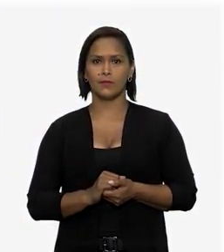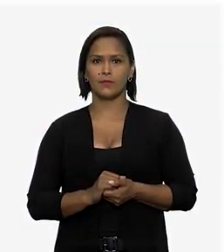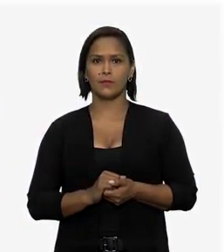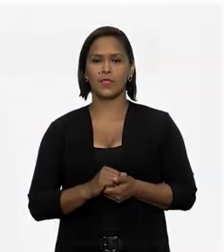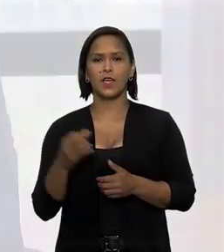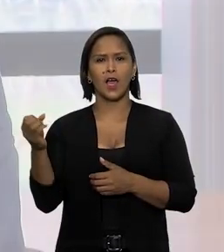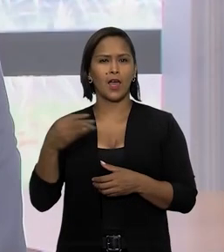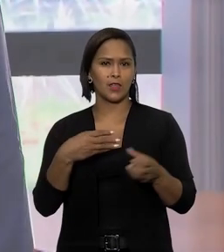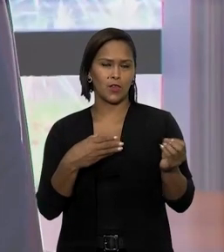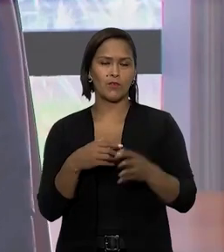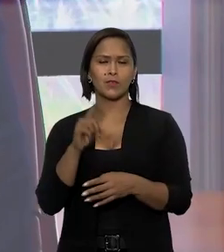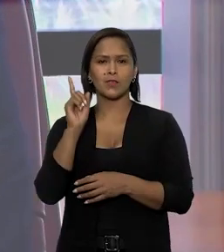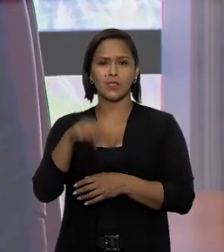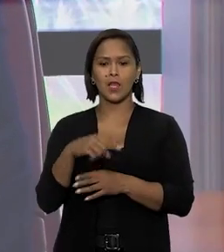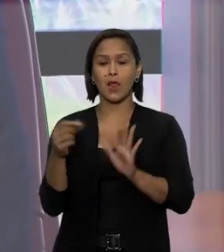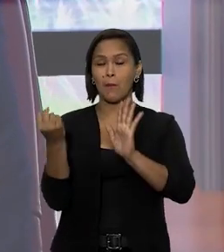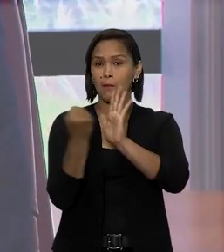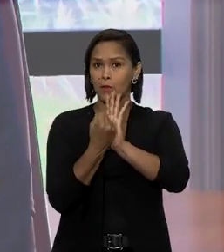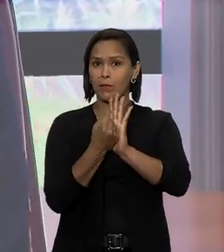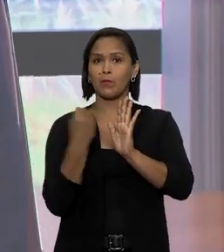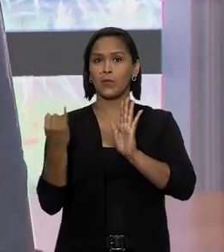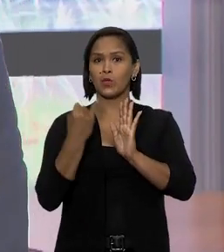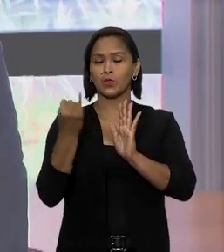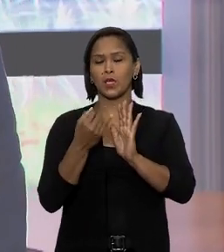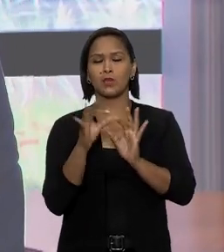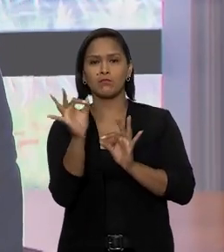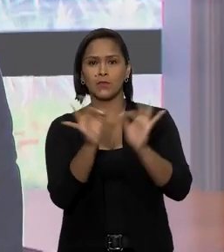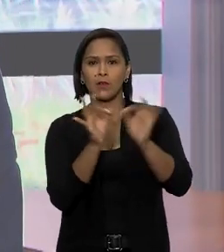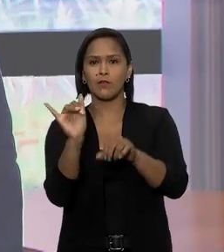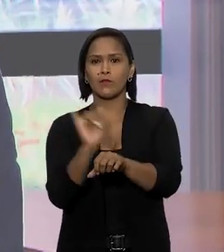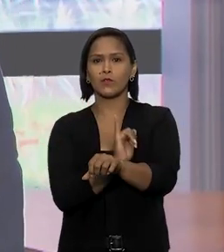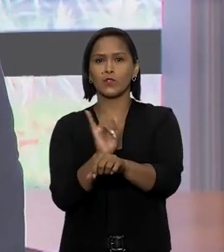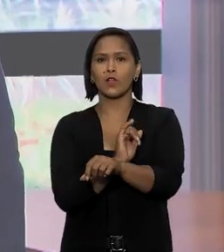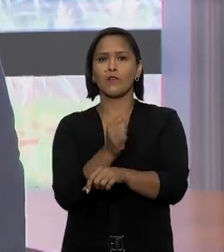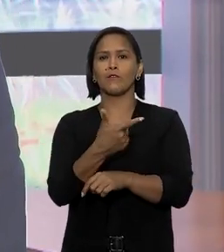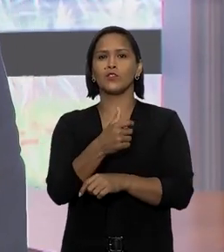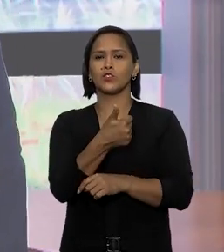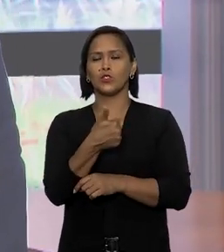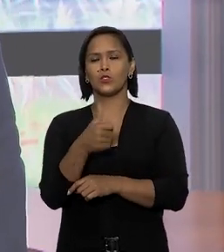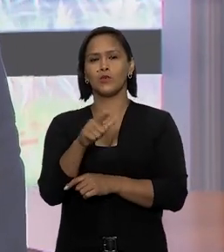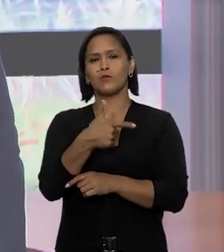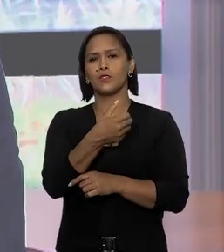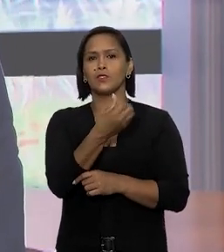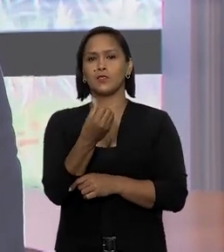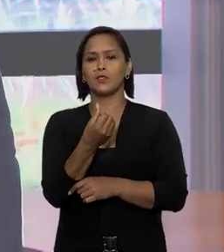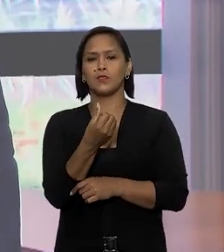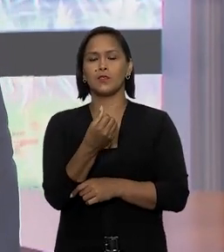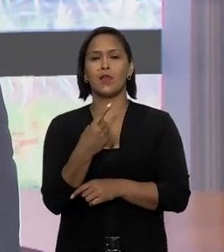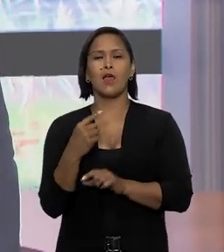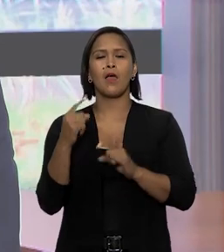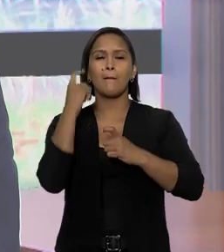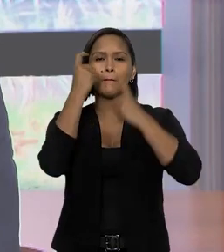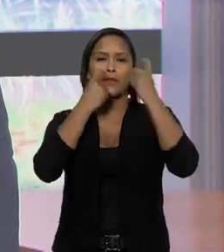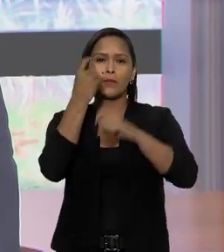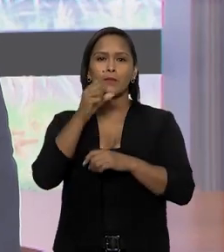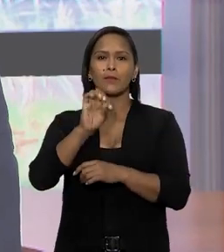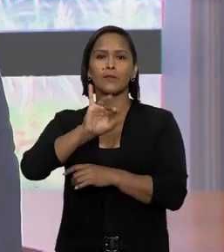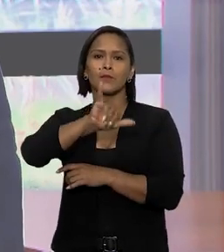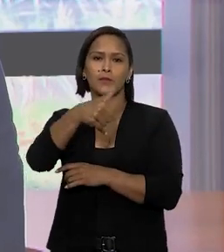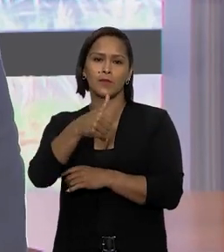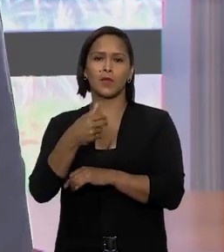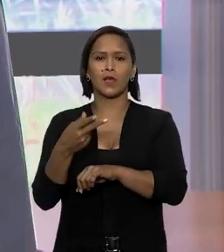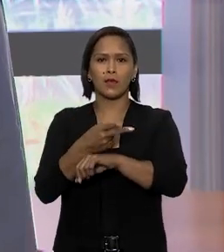A inovação é um ponto marcante no plano estratégico 21-26. E ele demonstra a preocupação do STJ